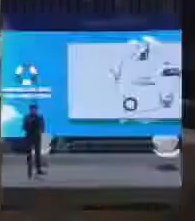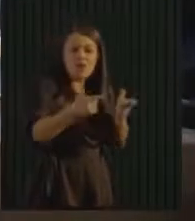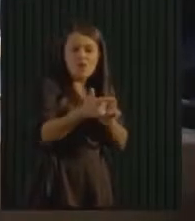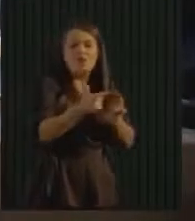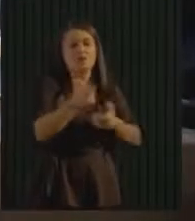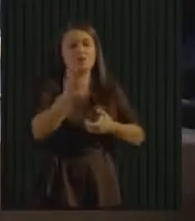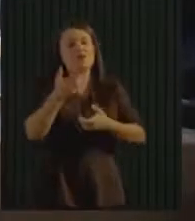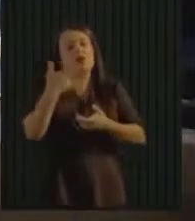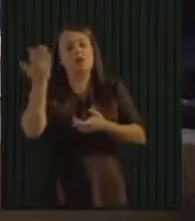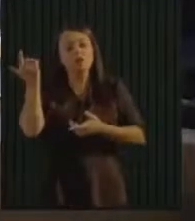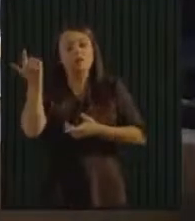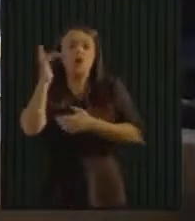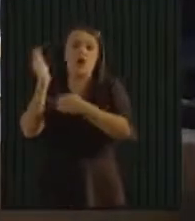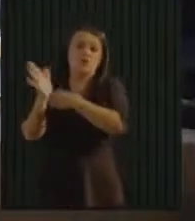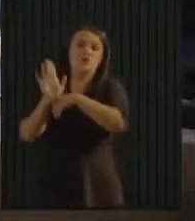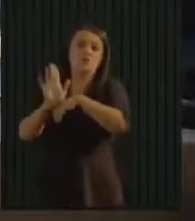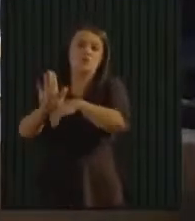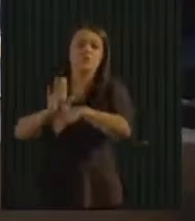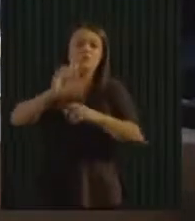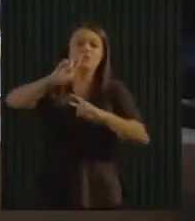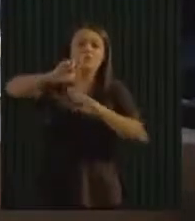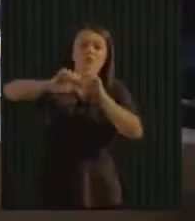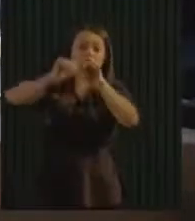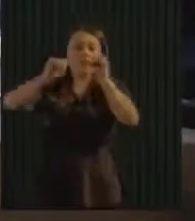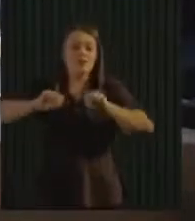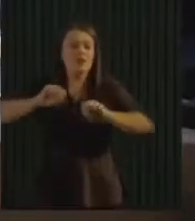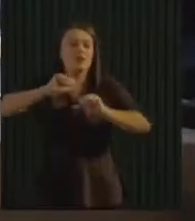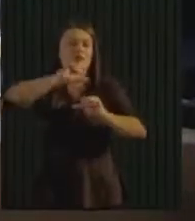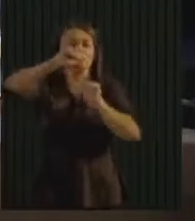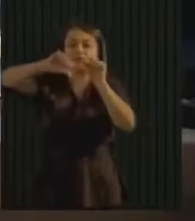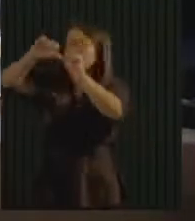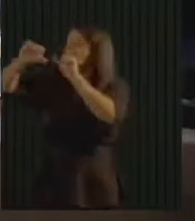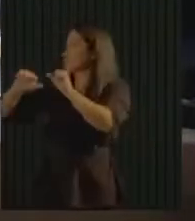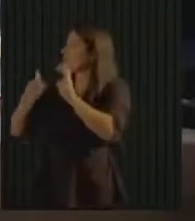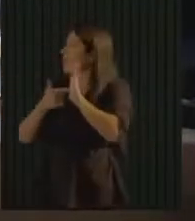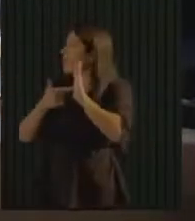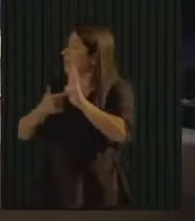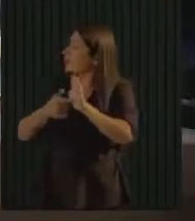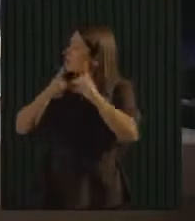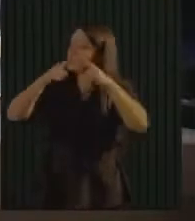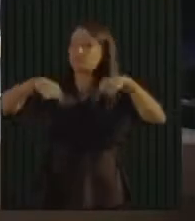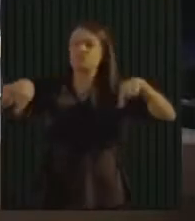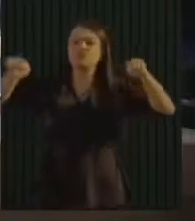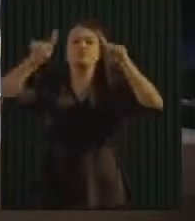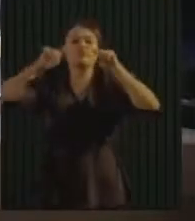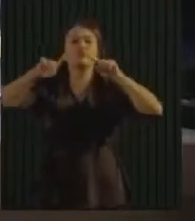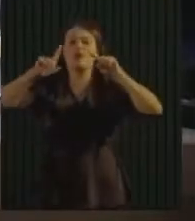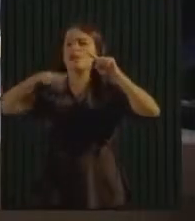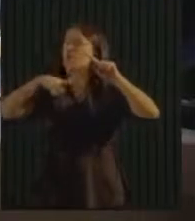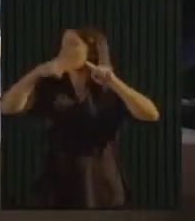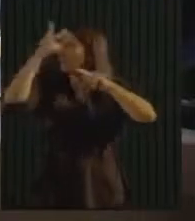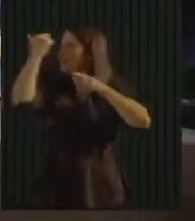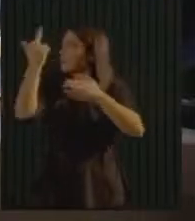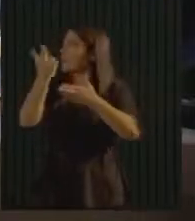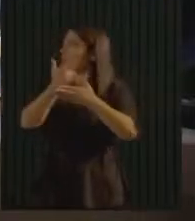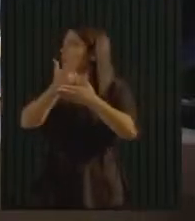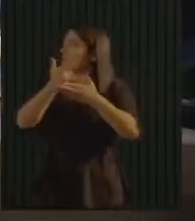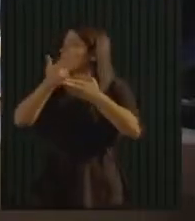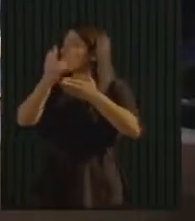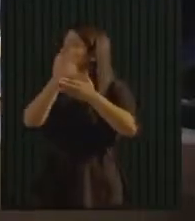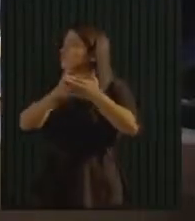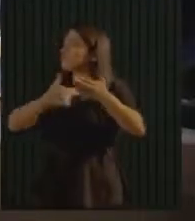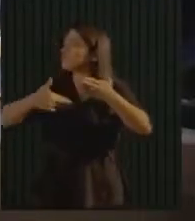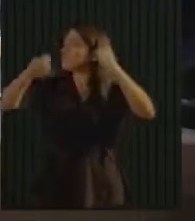economia circular. E aí a gente traz apenas uma imagem produzida pelos membros da comunicação da